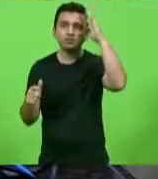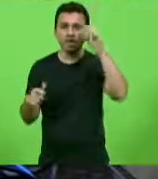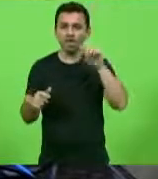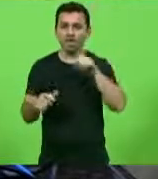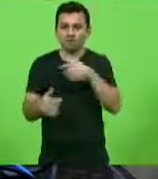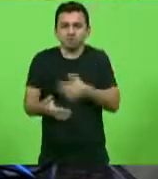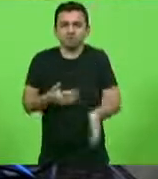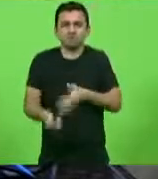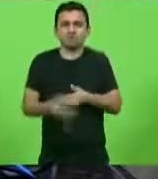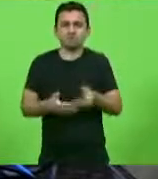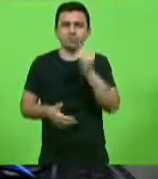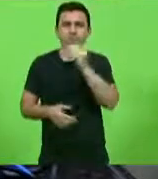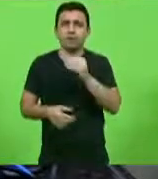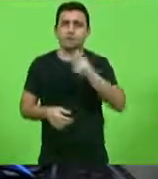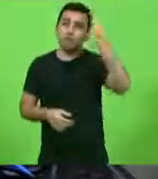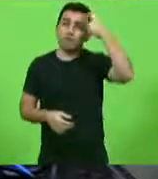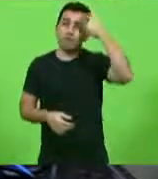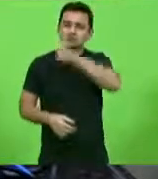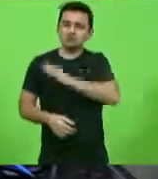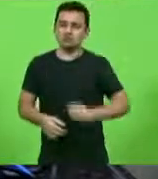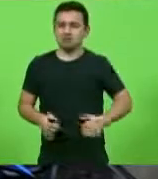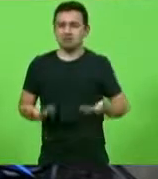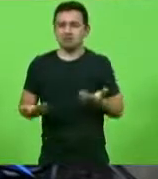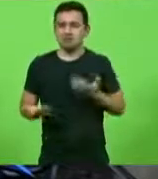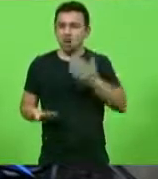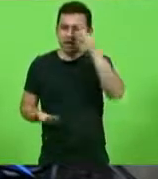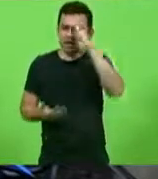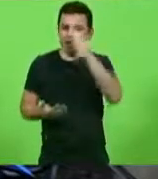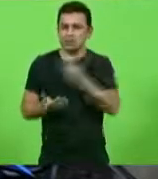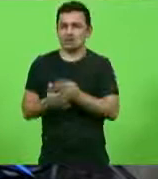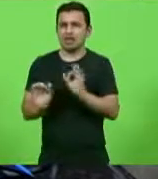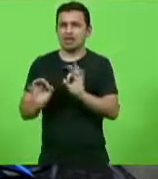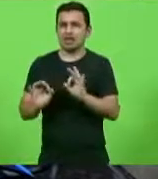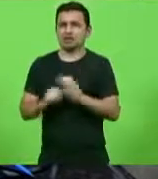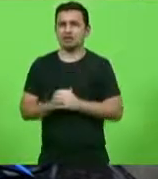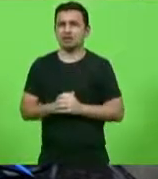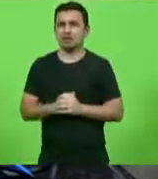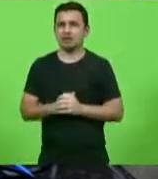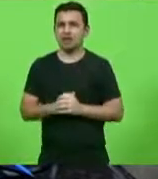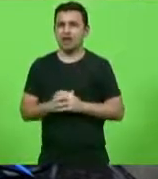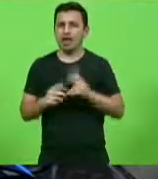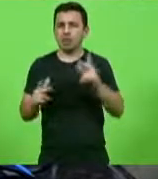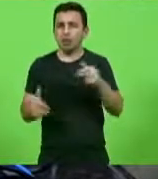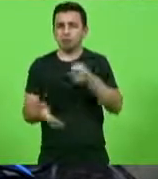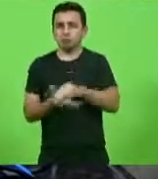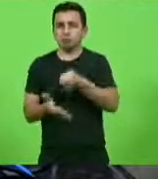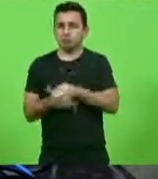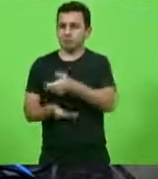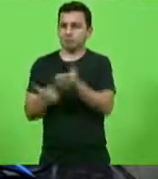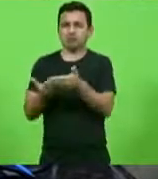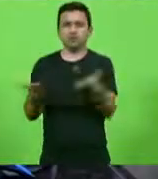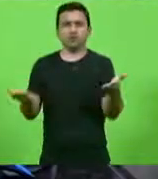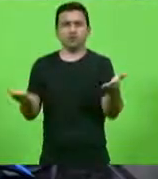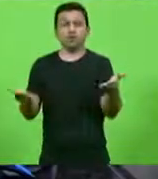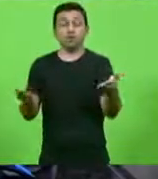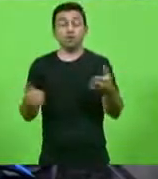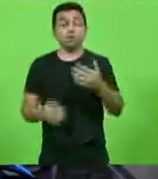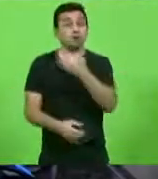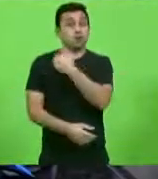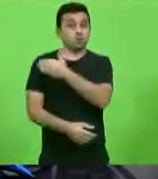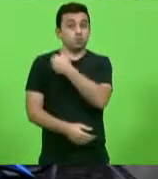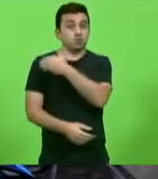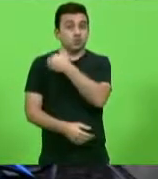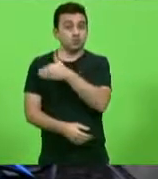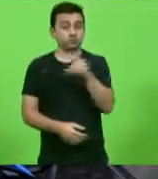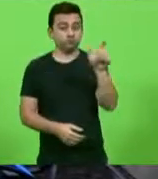nós, cristãos, como místicos ou pior, algumas vezes até como fanáticos. e esse preconceito,